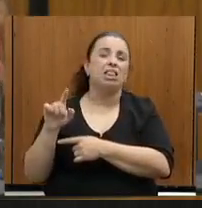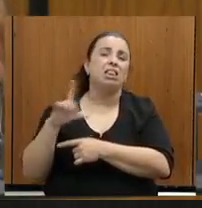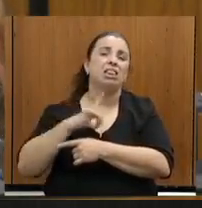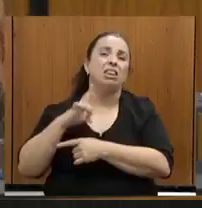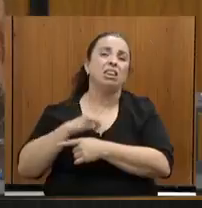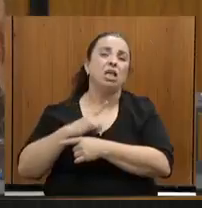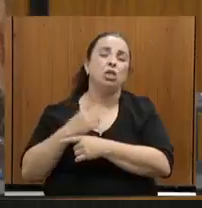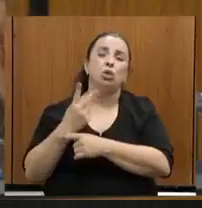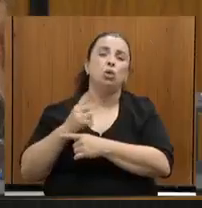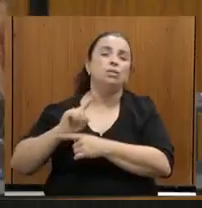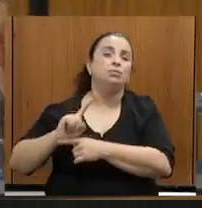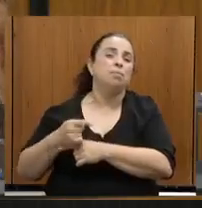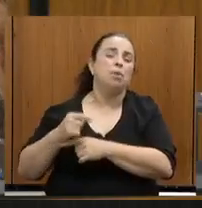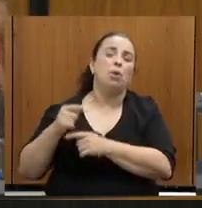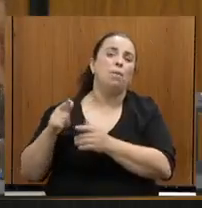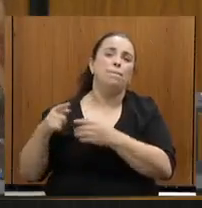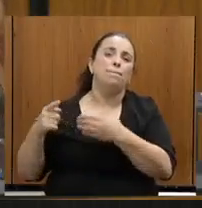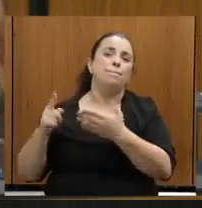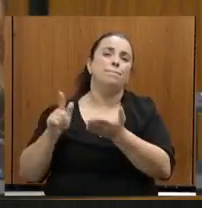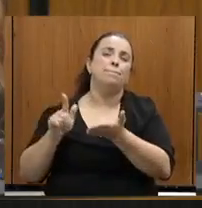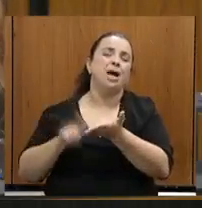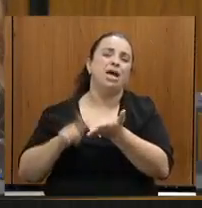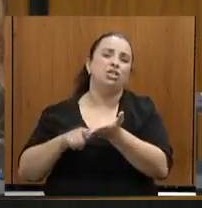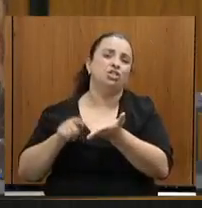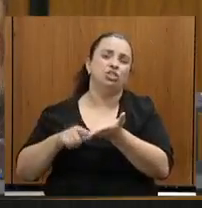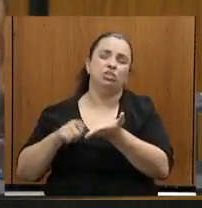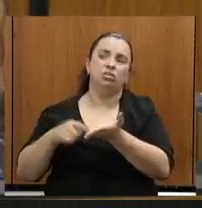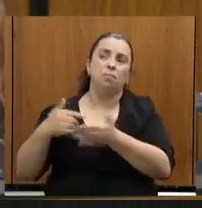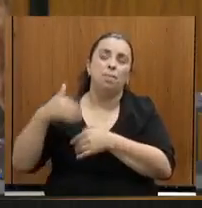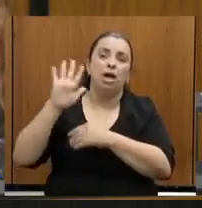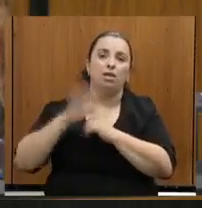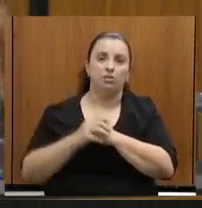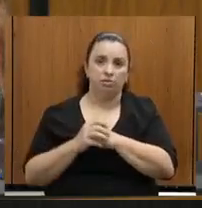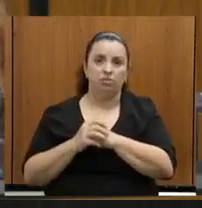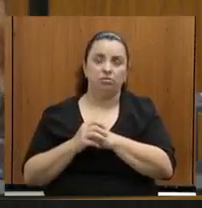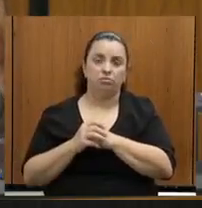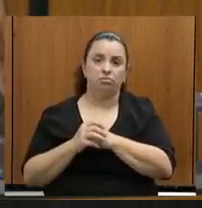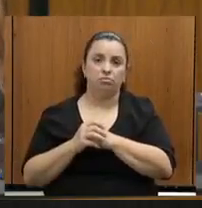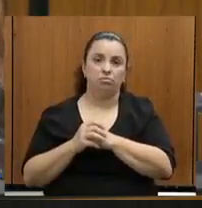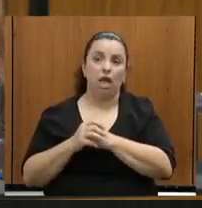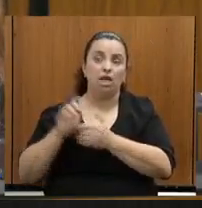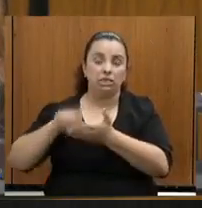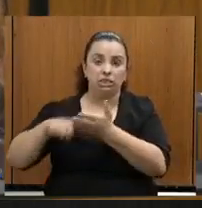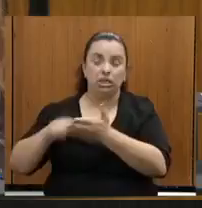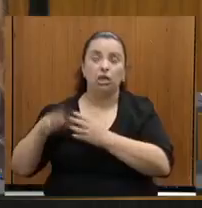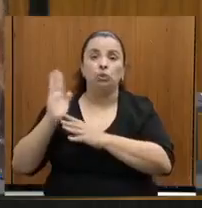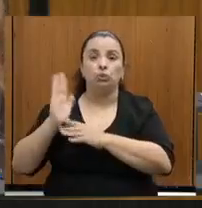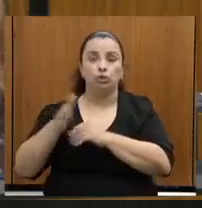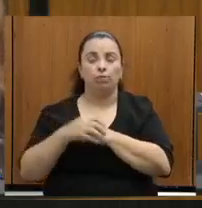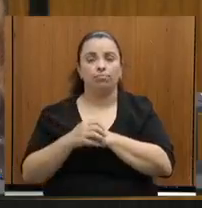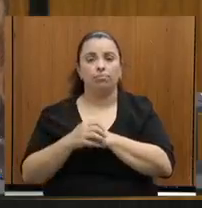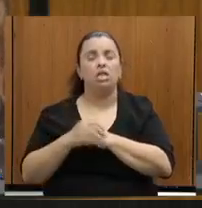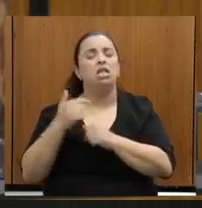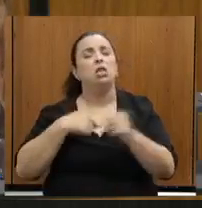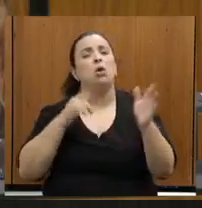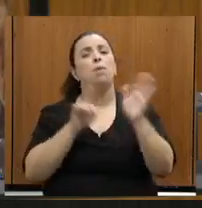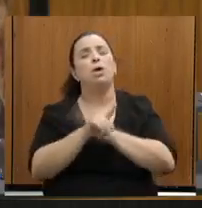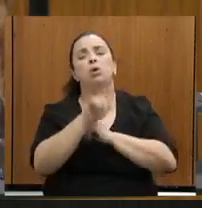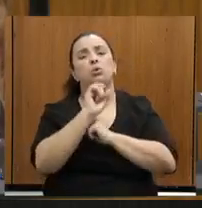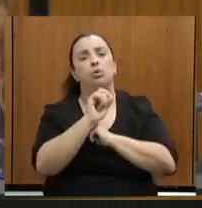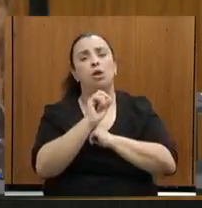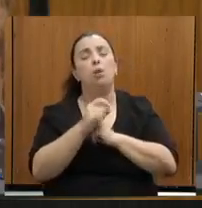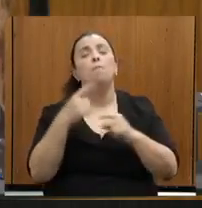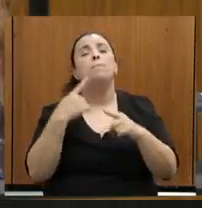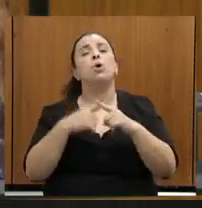Enfim, a minha pergunta hoje ao governo do Estado, através da sua secretaria, é porque o governo